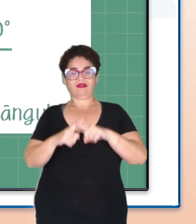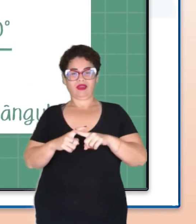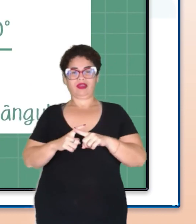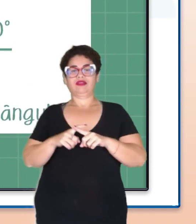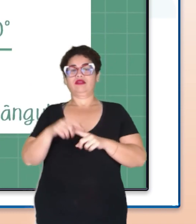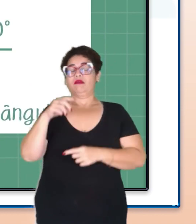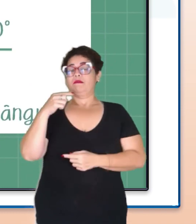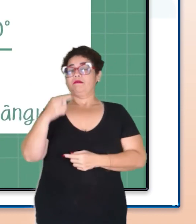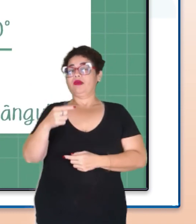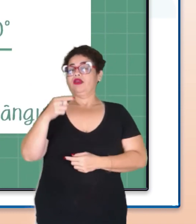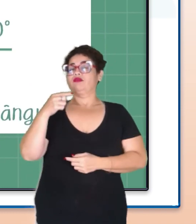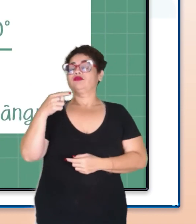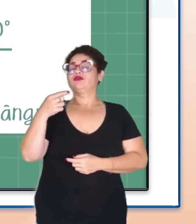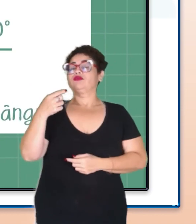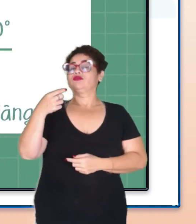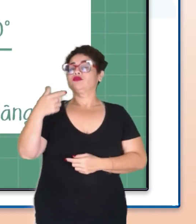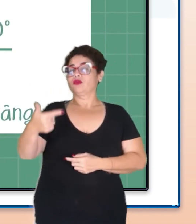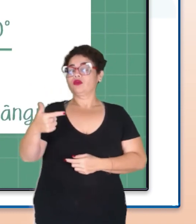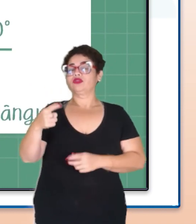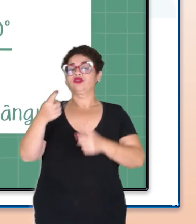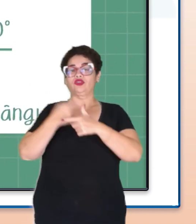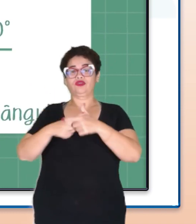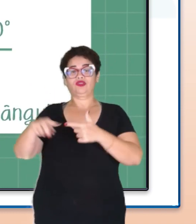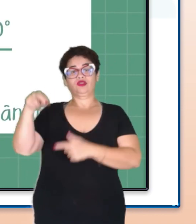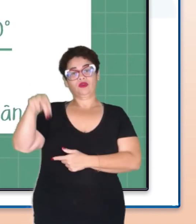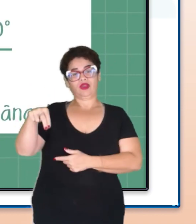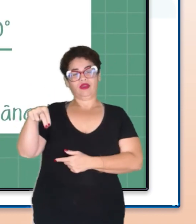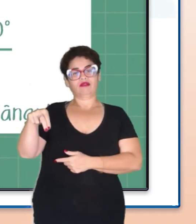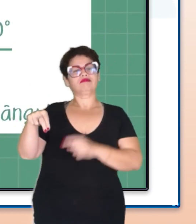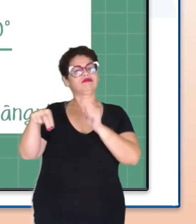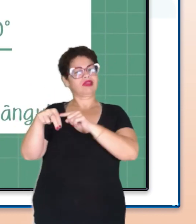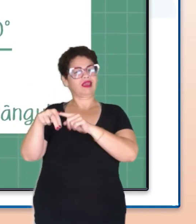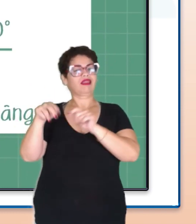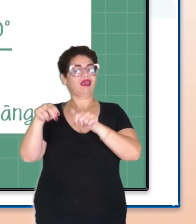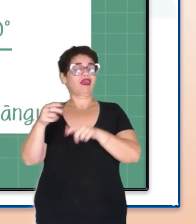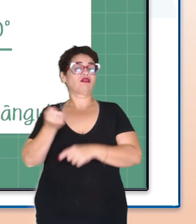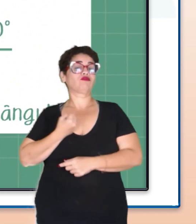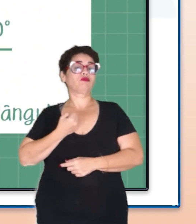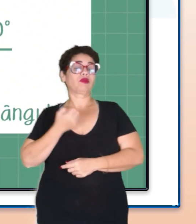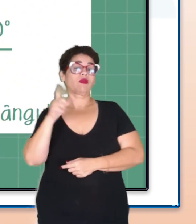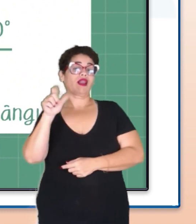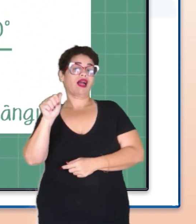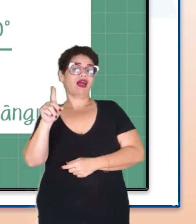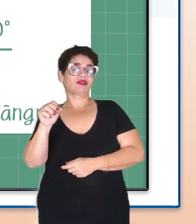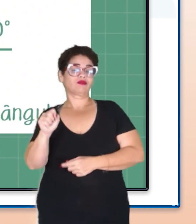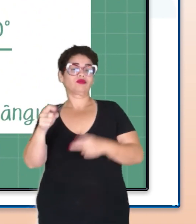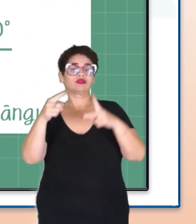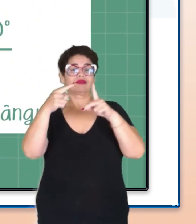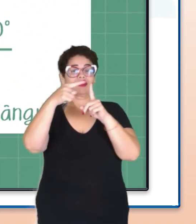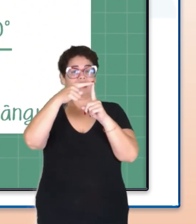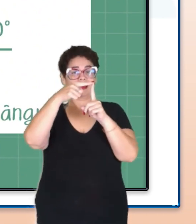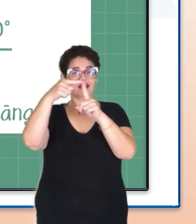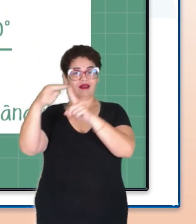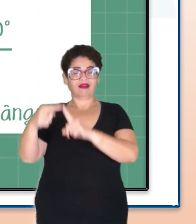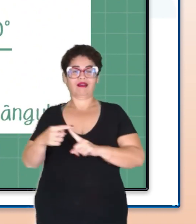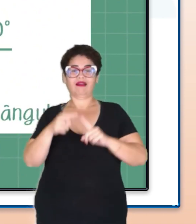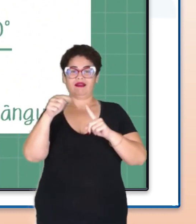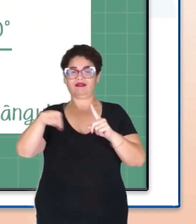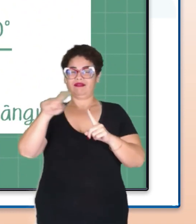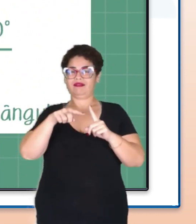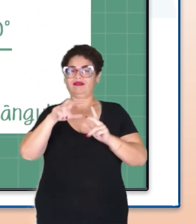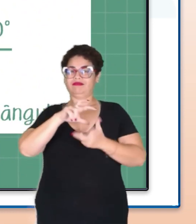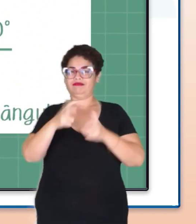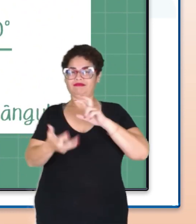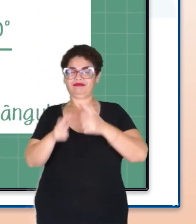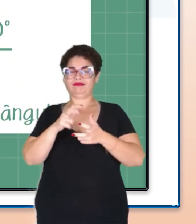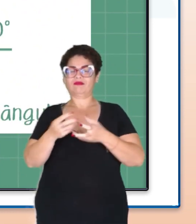n menos 2 dividido por n, onde n é o número de lados e ângulos do polígono. Agora, vamos